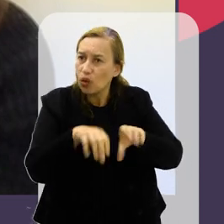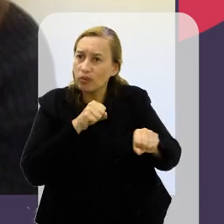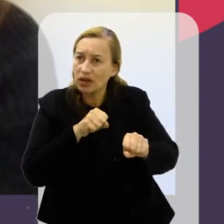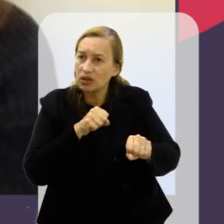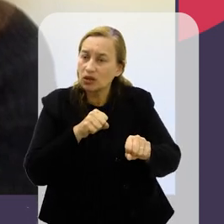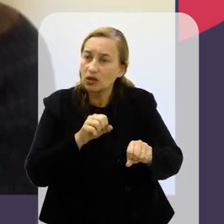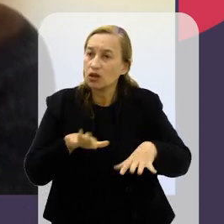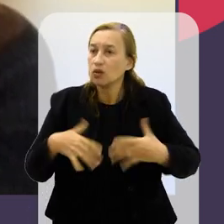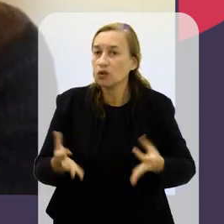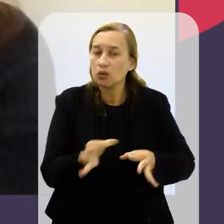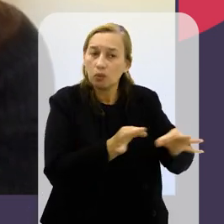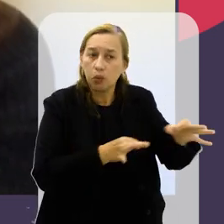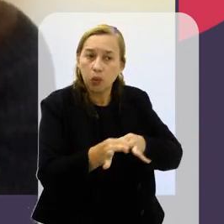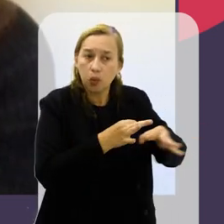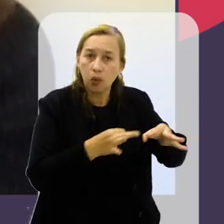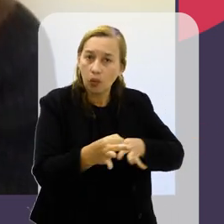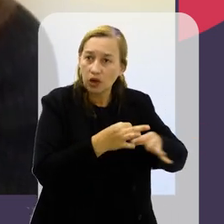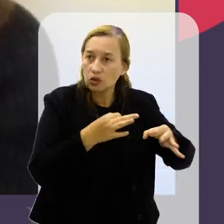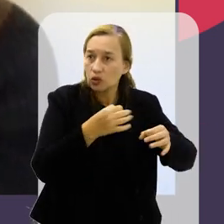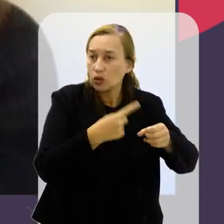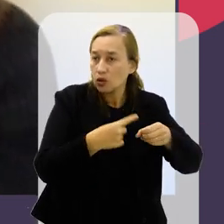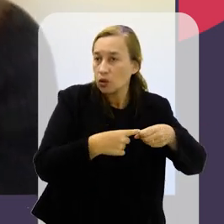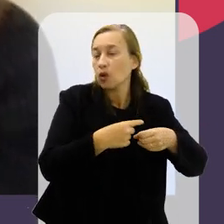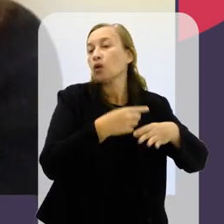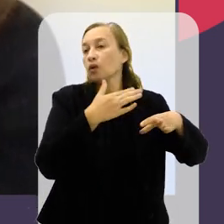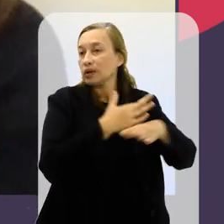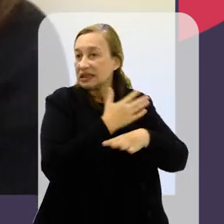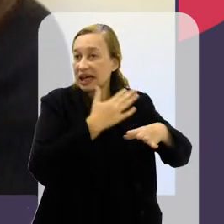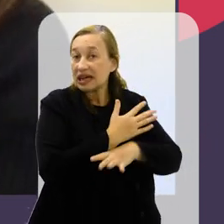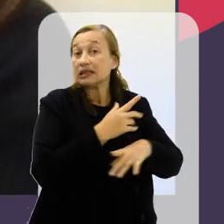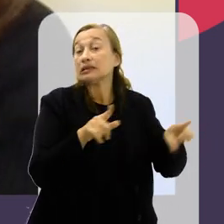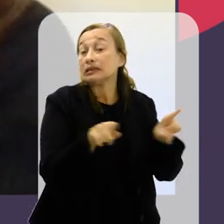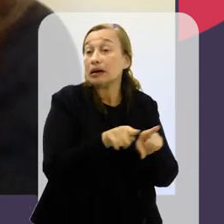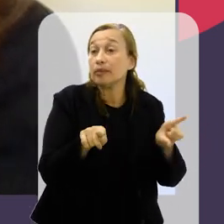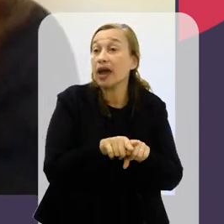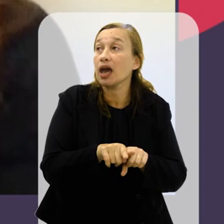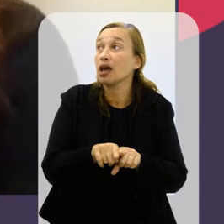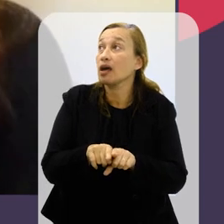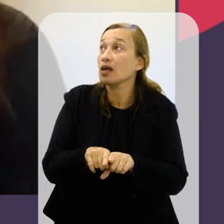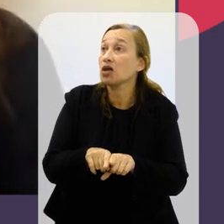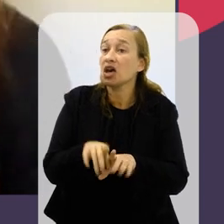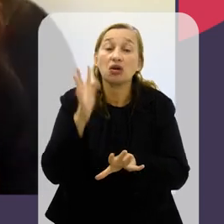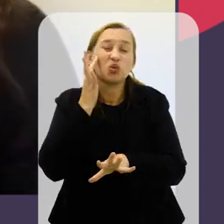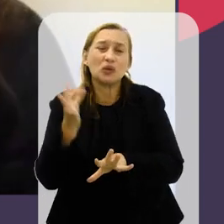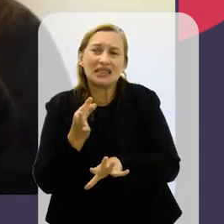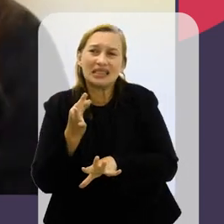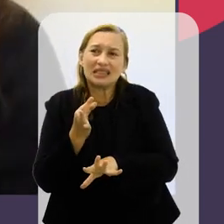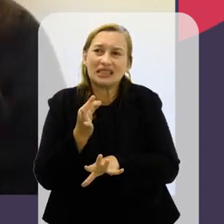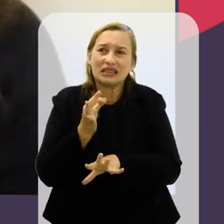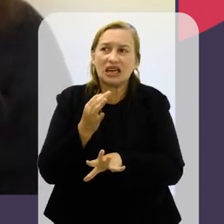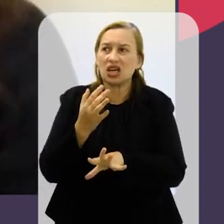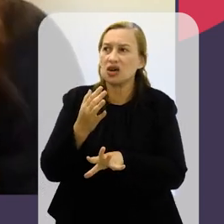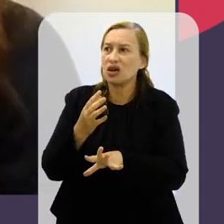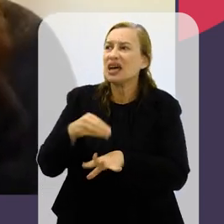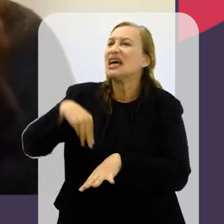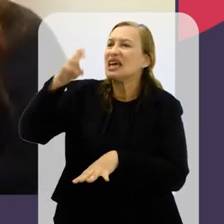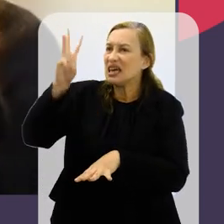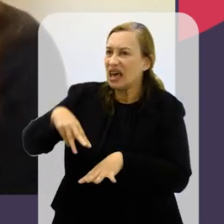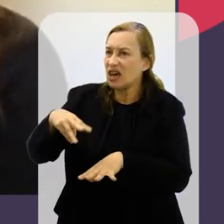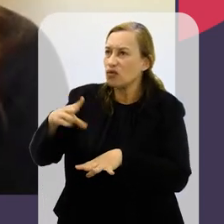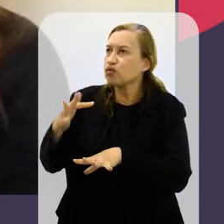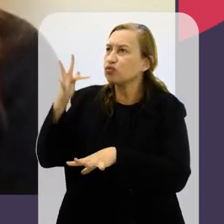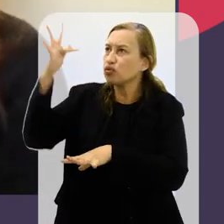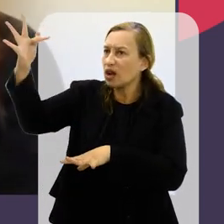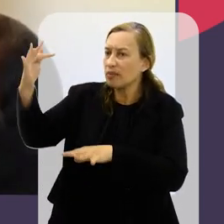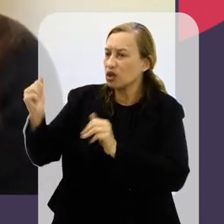enriquecer minha formação, tanto no planejamento urbano, quanto, eu não sei